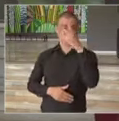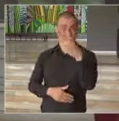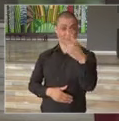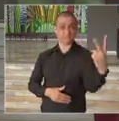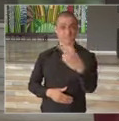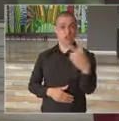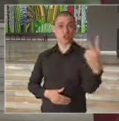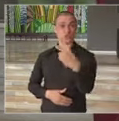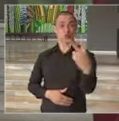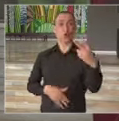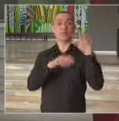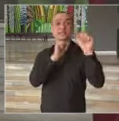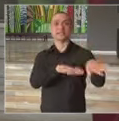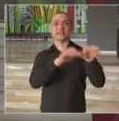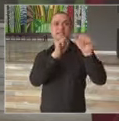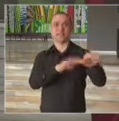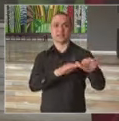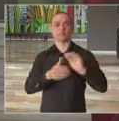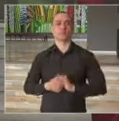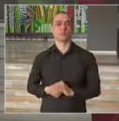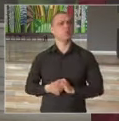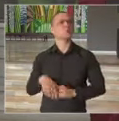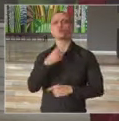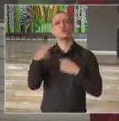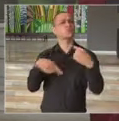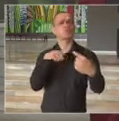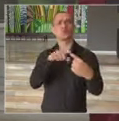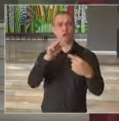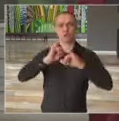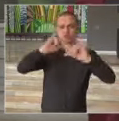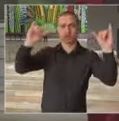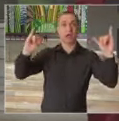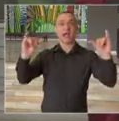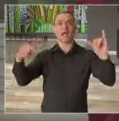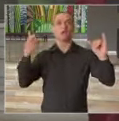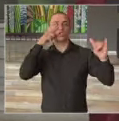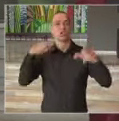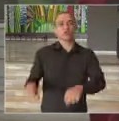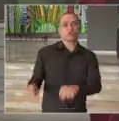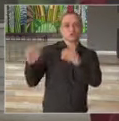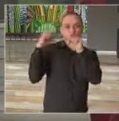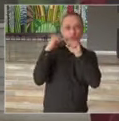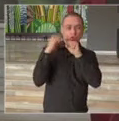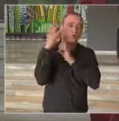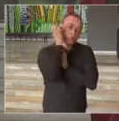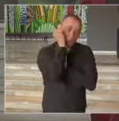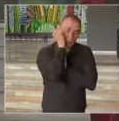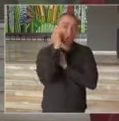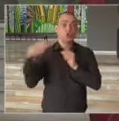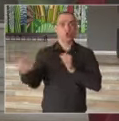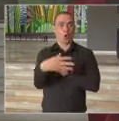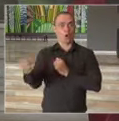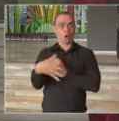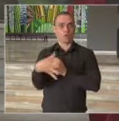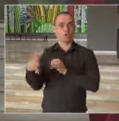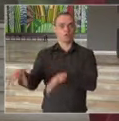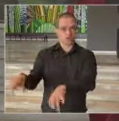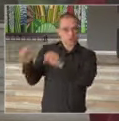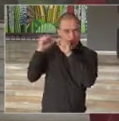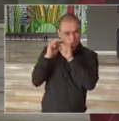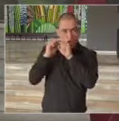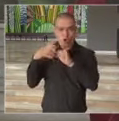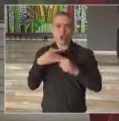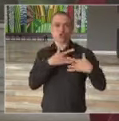de setembro. O objetivo é arrecadar cobertores novos para ajudar as